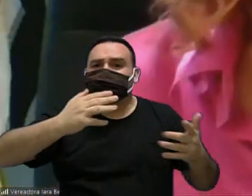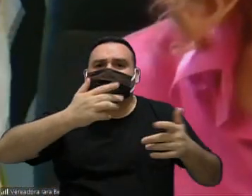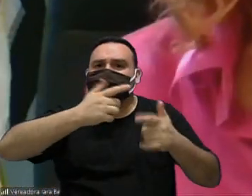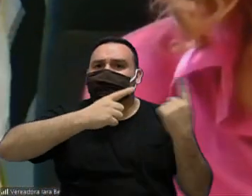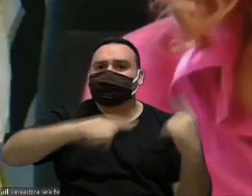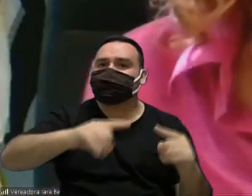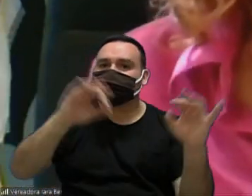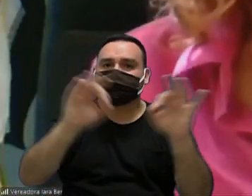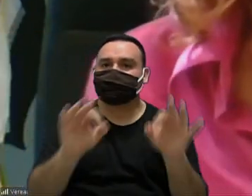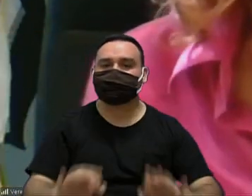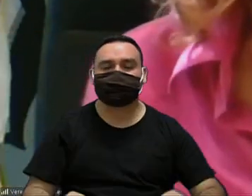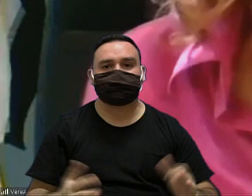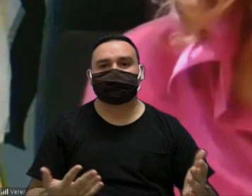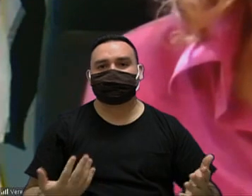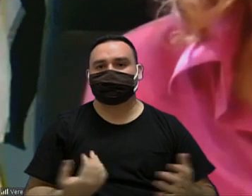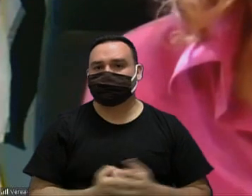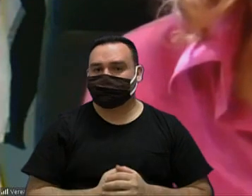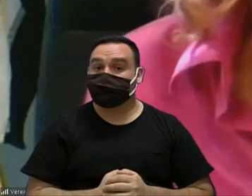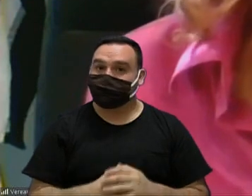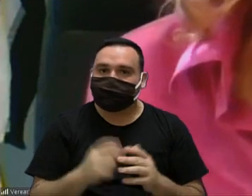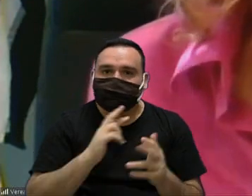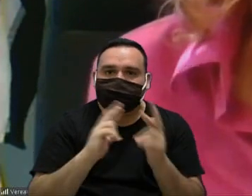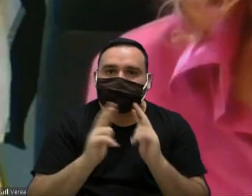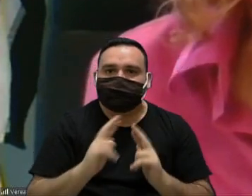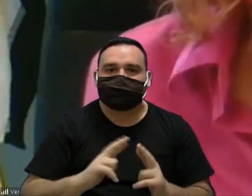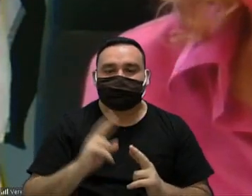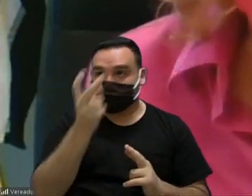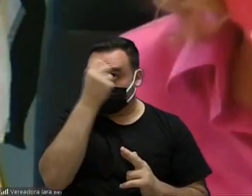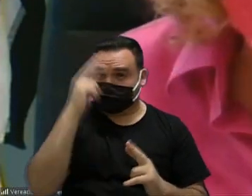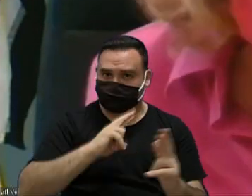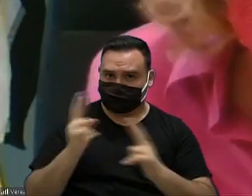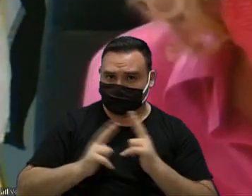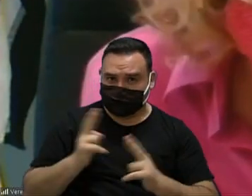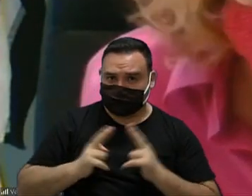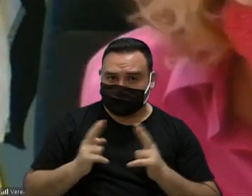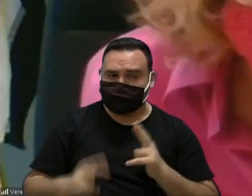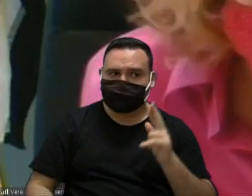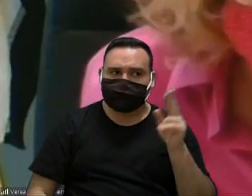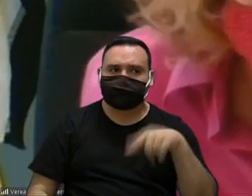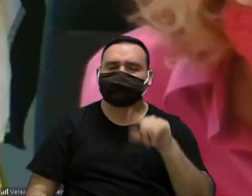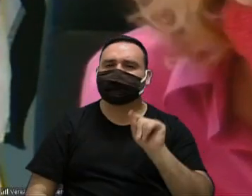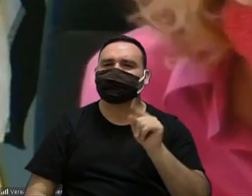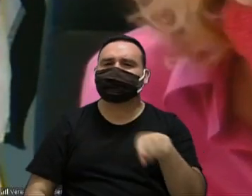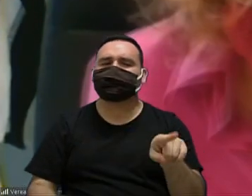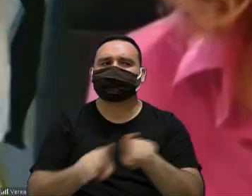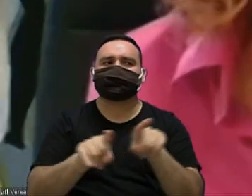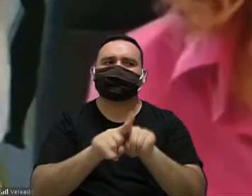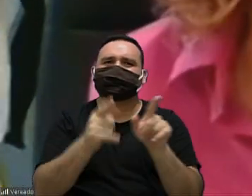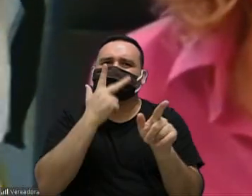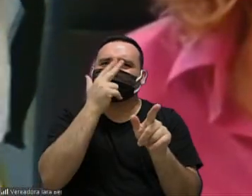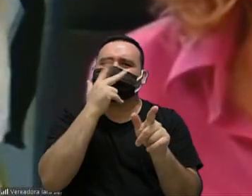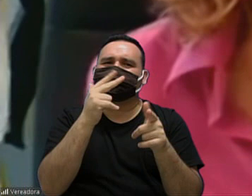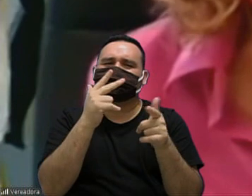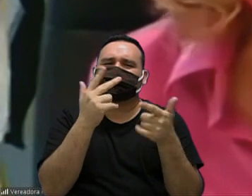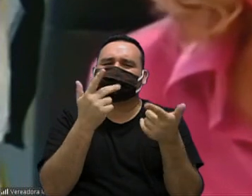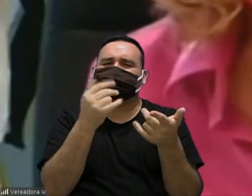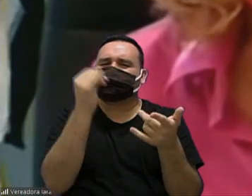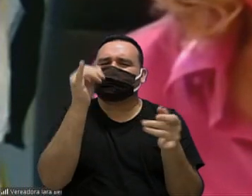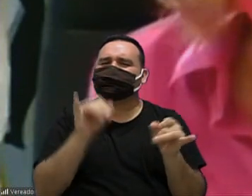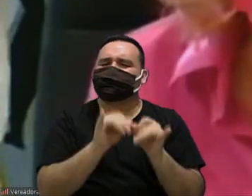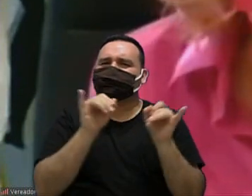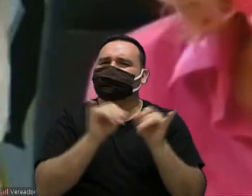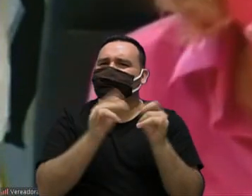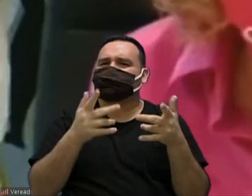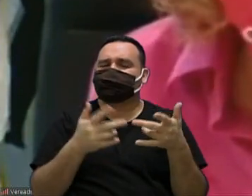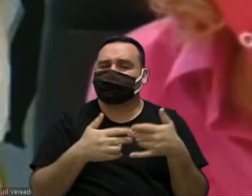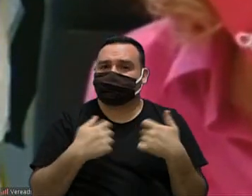nada ao contrário a resposta da Prefeitura desculpe colocar mas é meio ridícula e ela